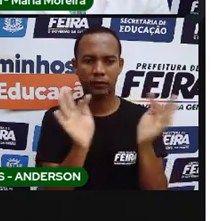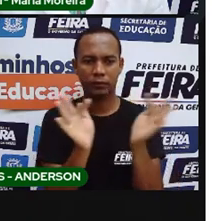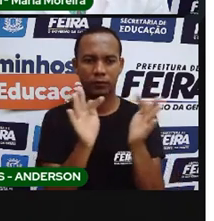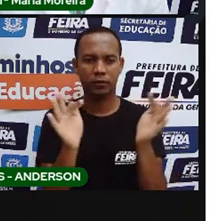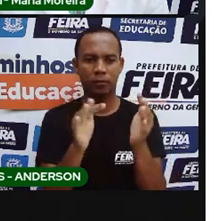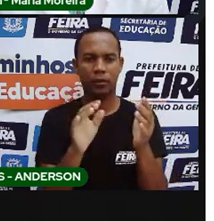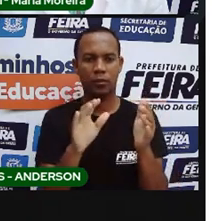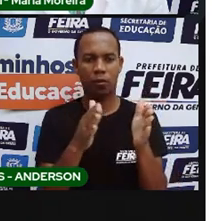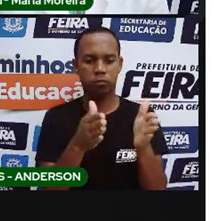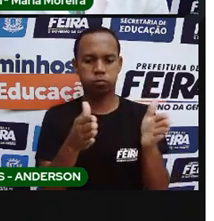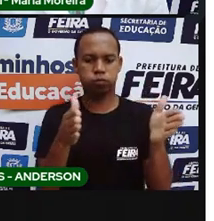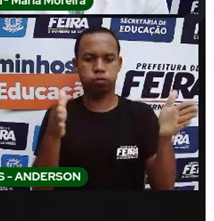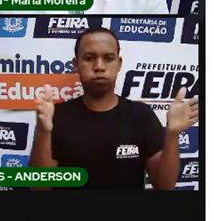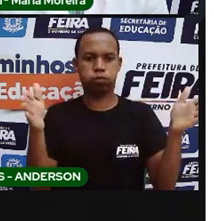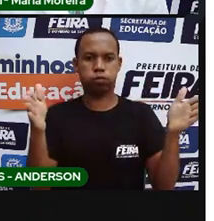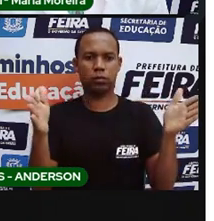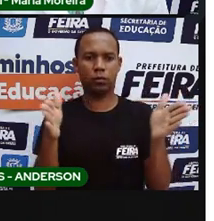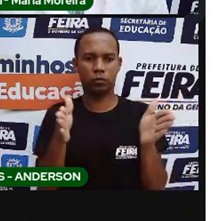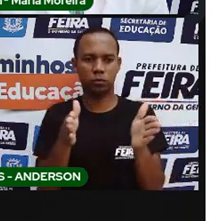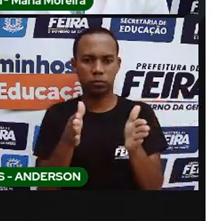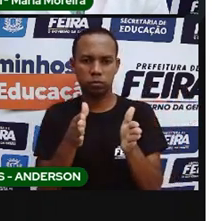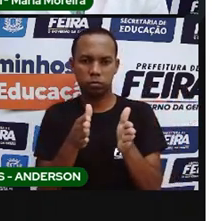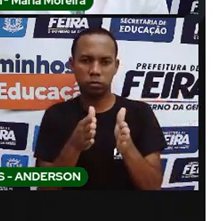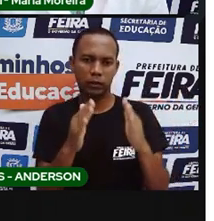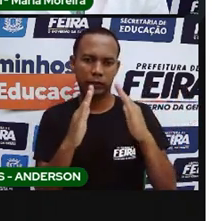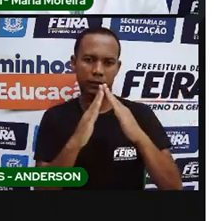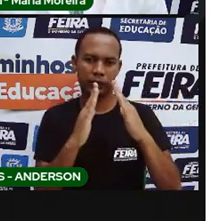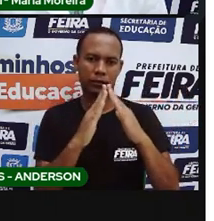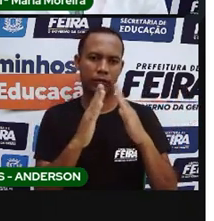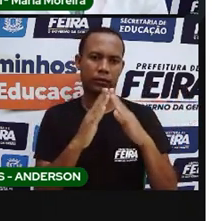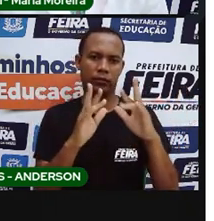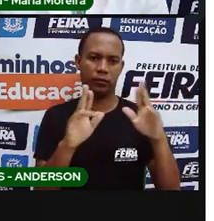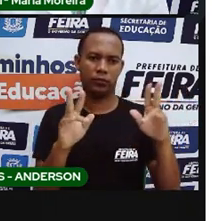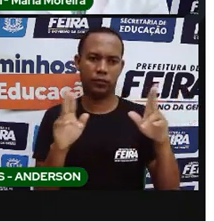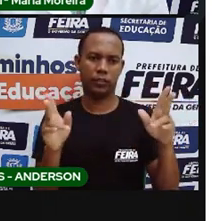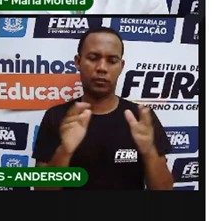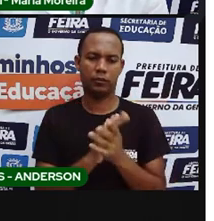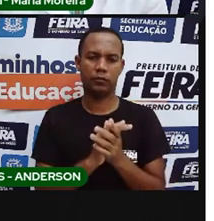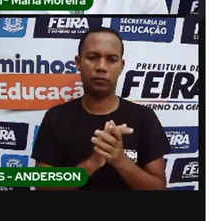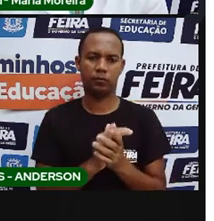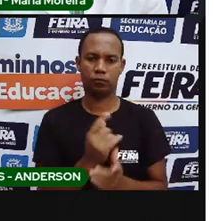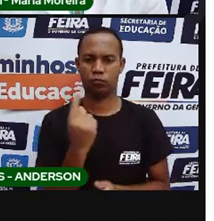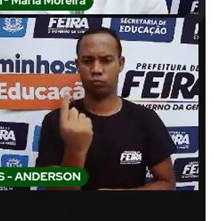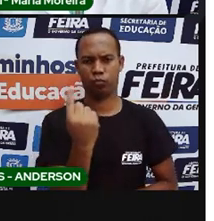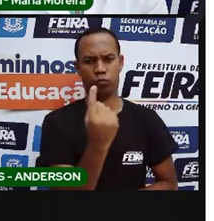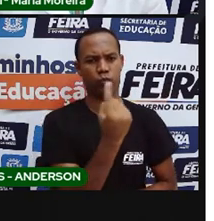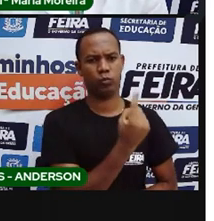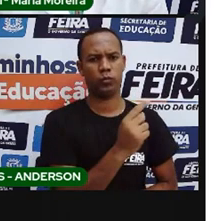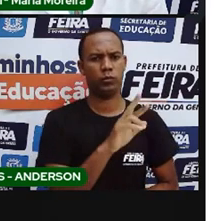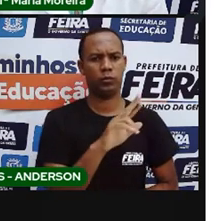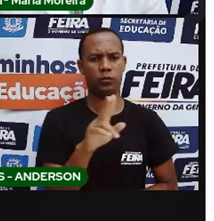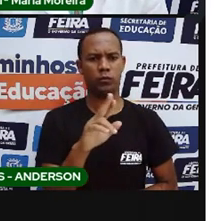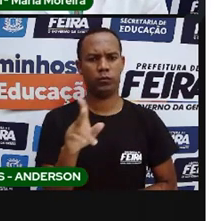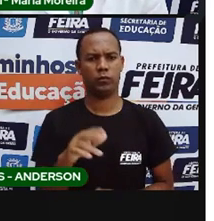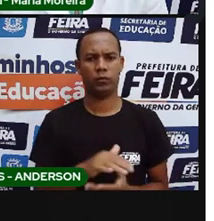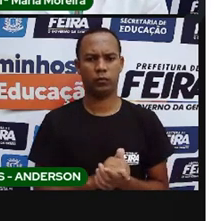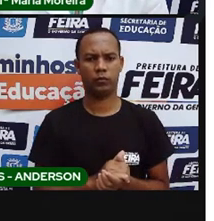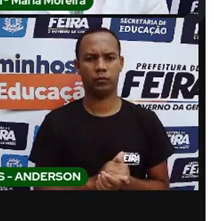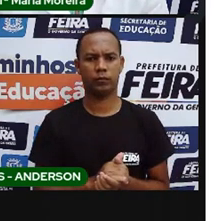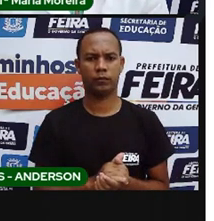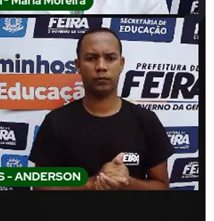provavelmente more mais de uma família e outras menores. Pronto. A moradia individual, as casas individuais, é de moradia